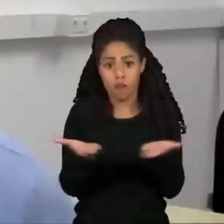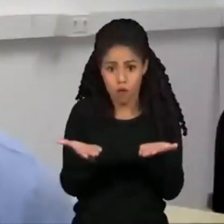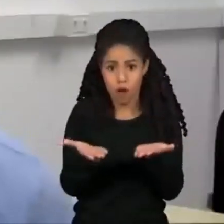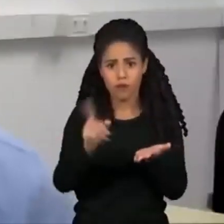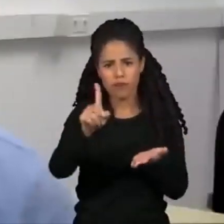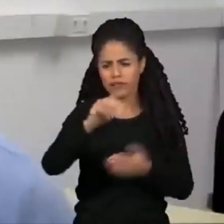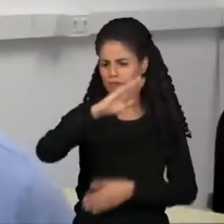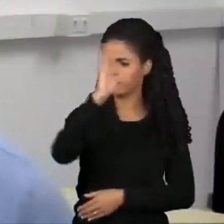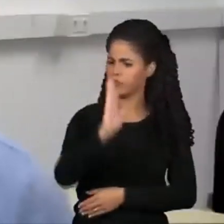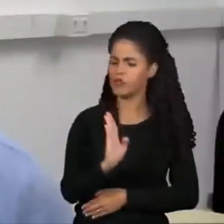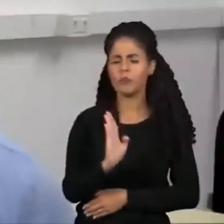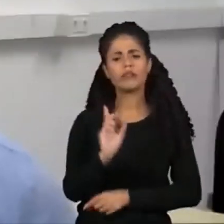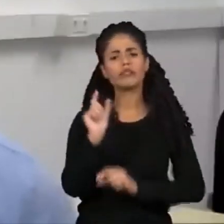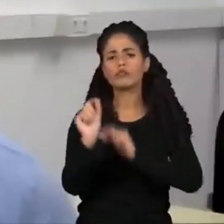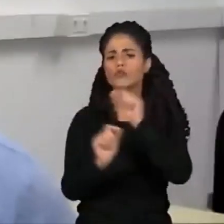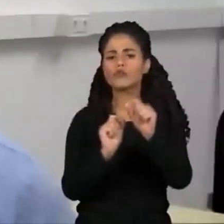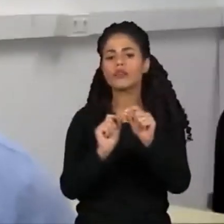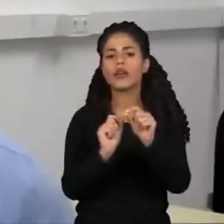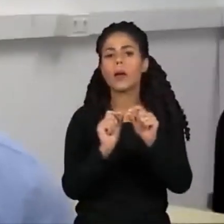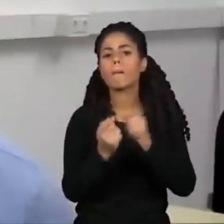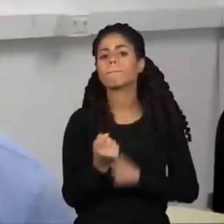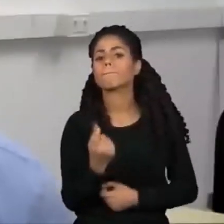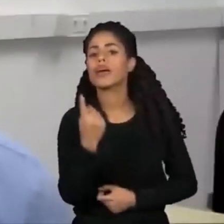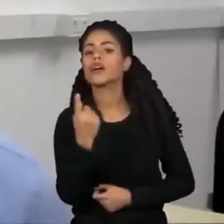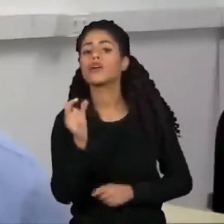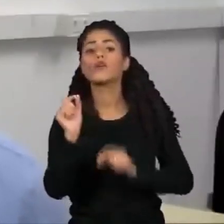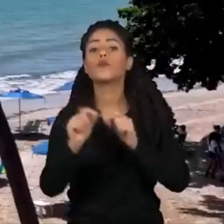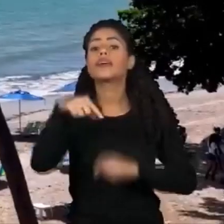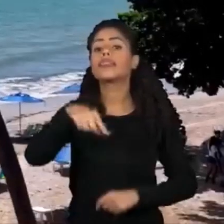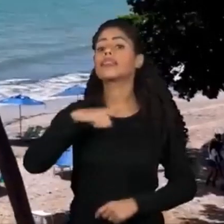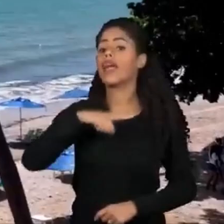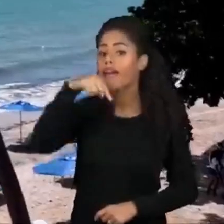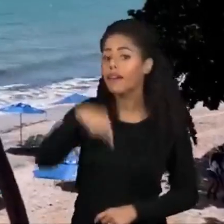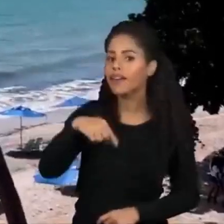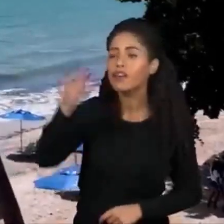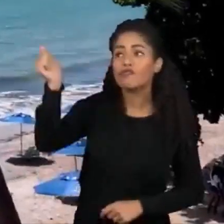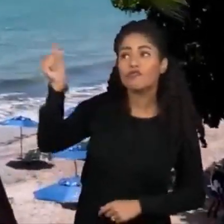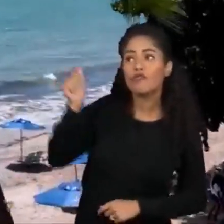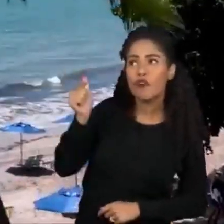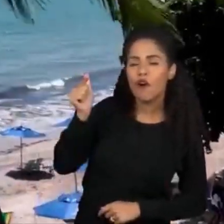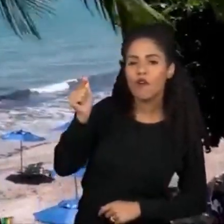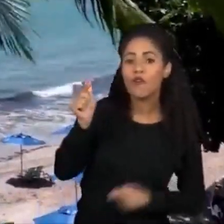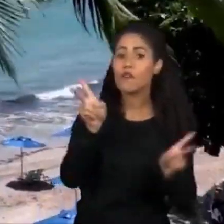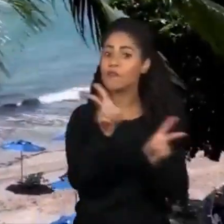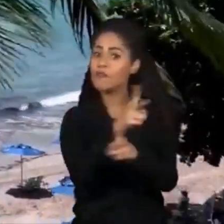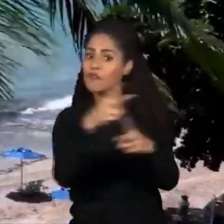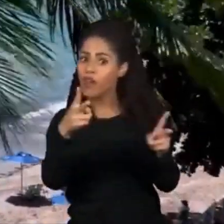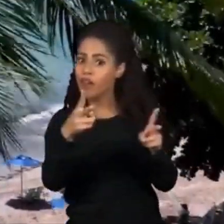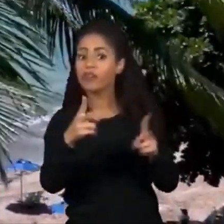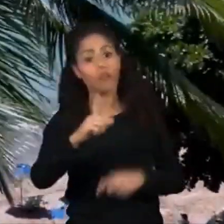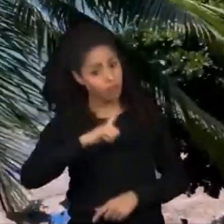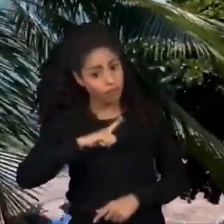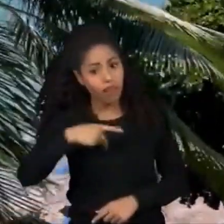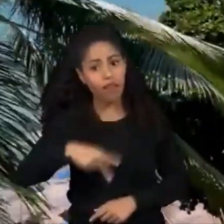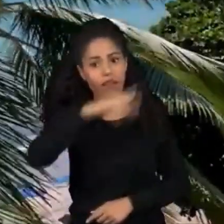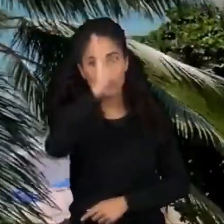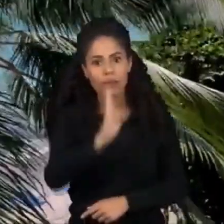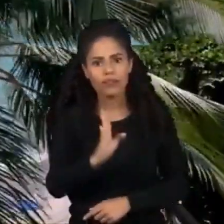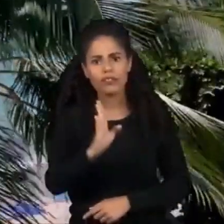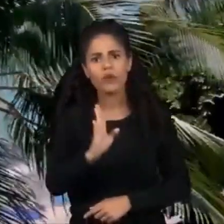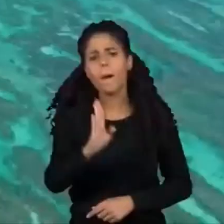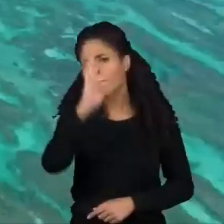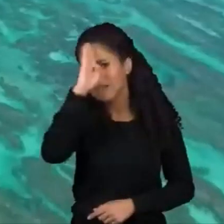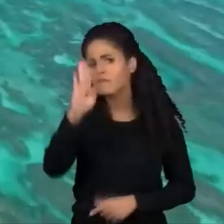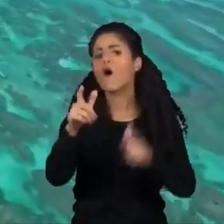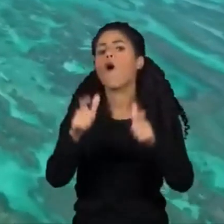uma característica que poucos países têm. O Brasil tem sol em abundância e o Brasil tem vento em abundância, especificamente na região do Nordeste do Brasil.